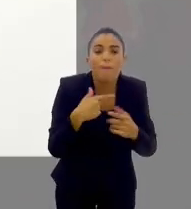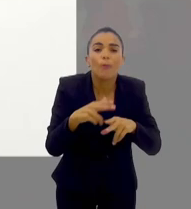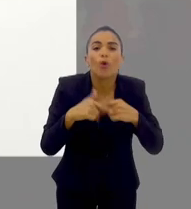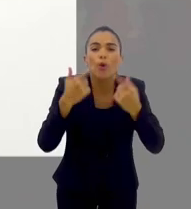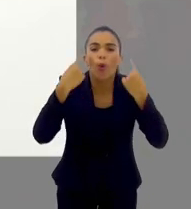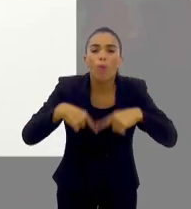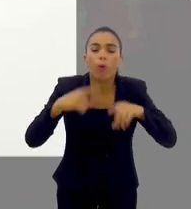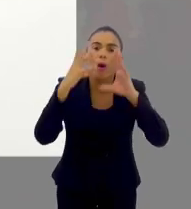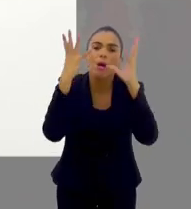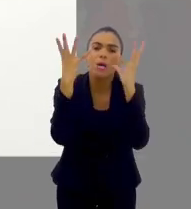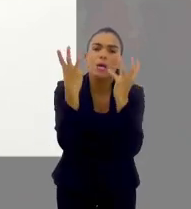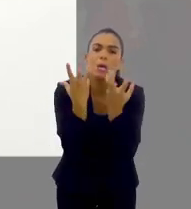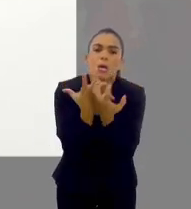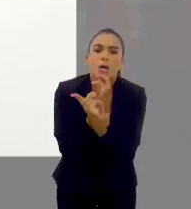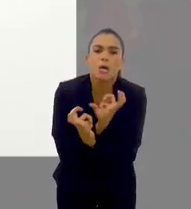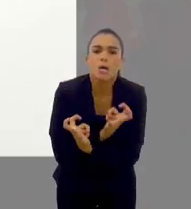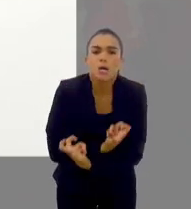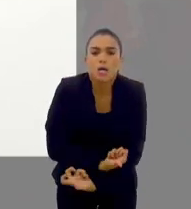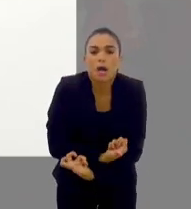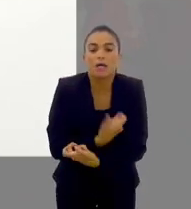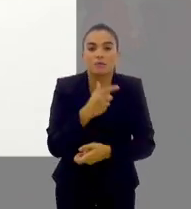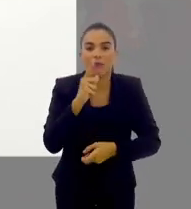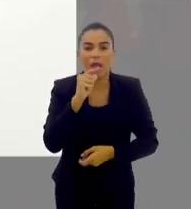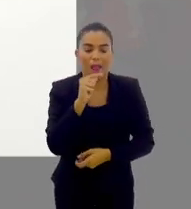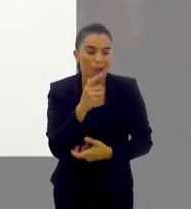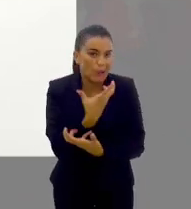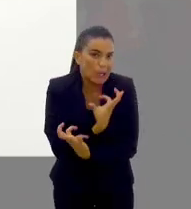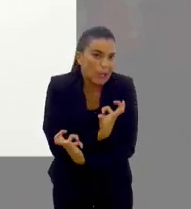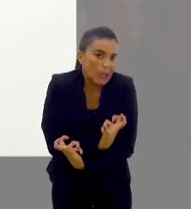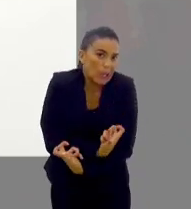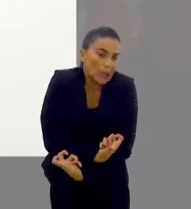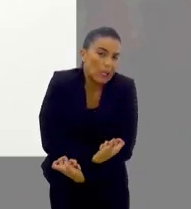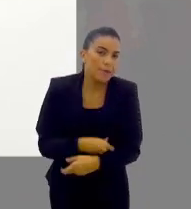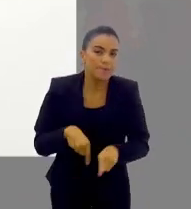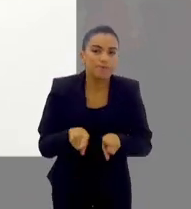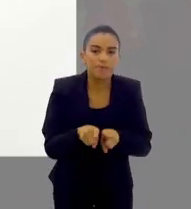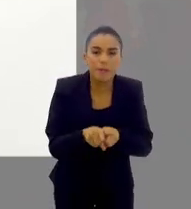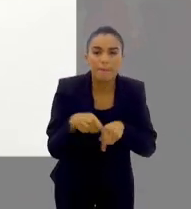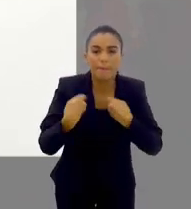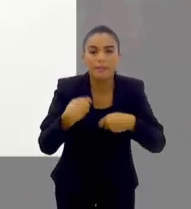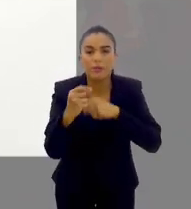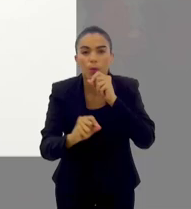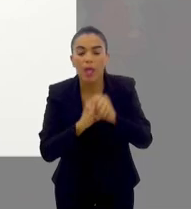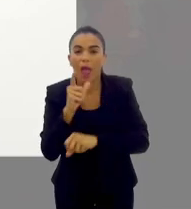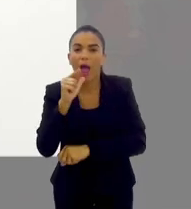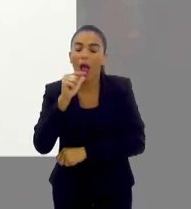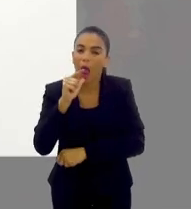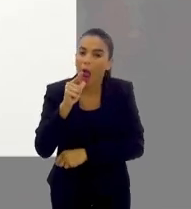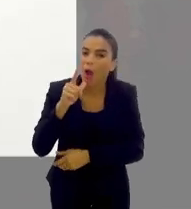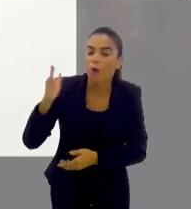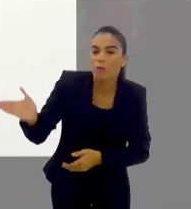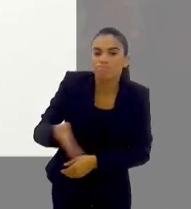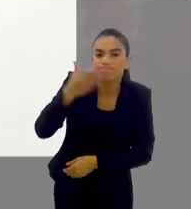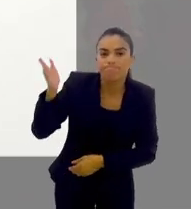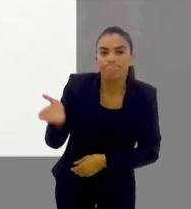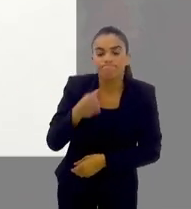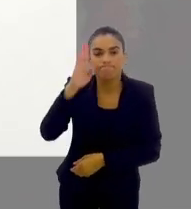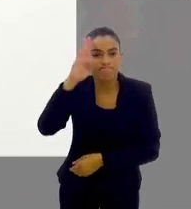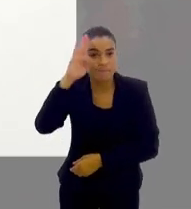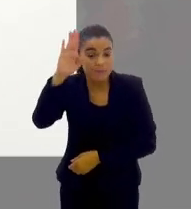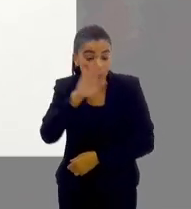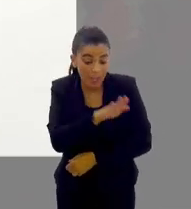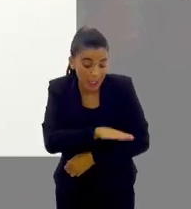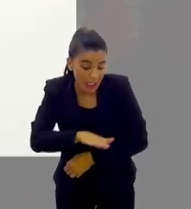desidratando, né, tanto na forma branda, ele acaba ficando um pouco desidratado, tem que tomar o cuidado de beber bastante água,